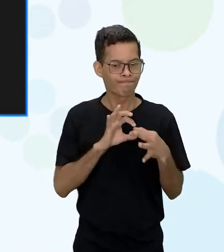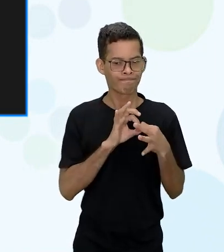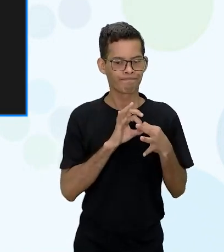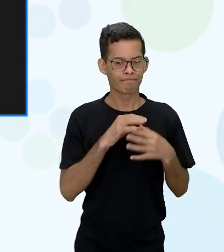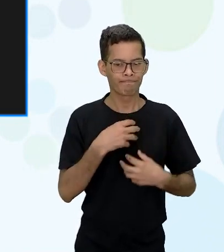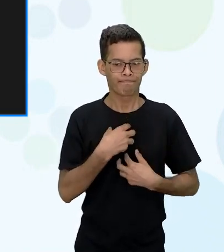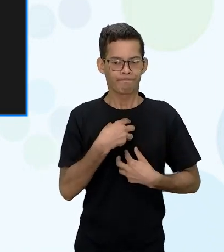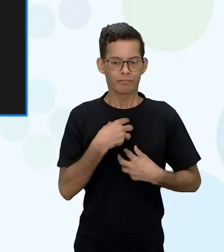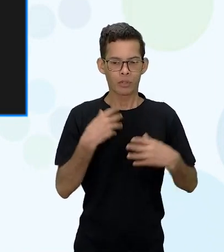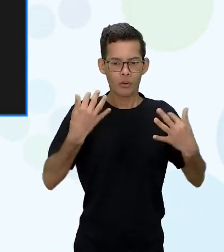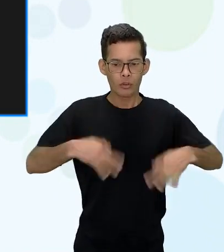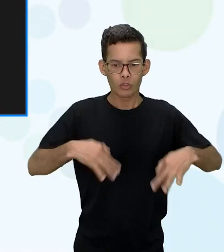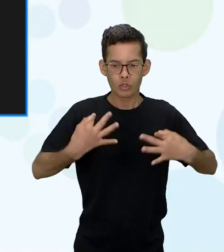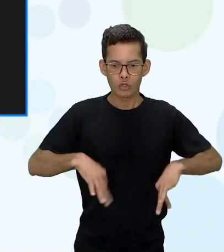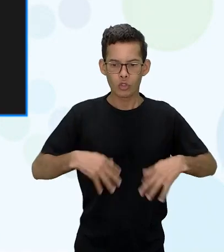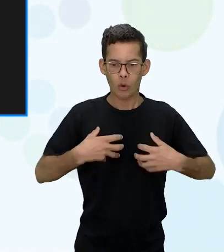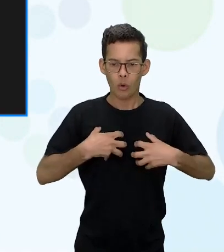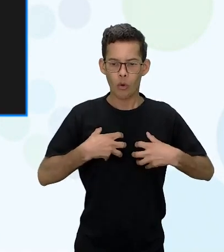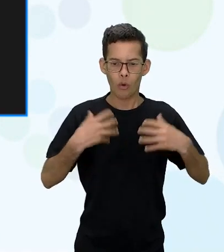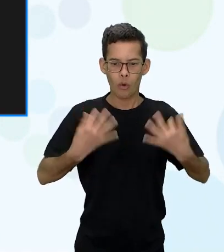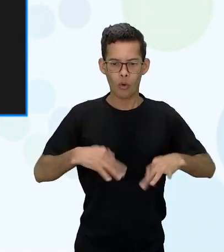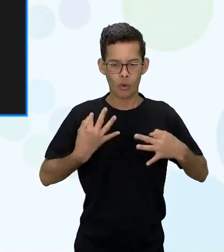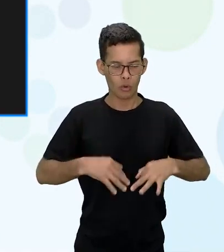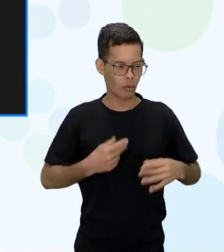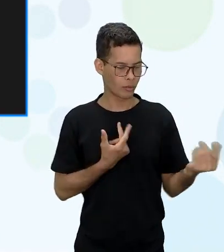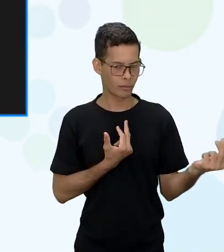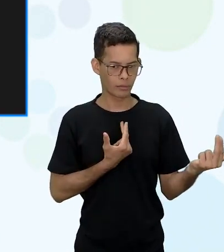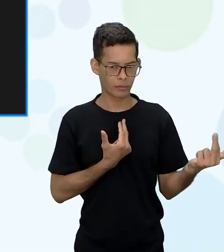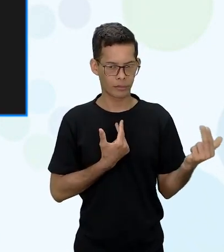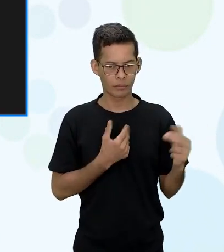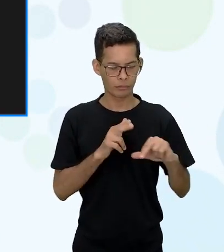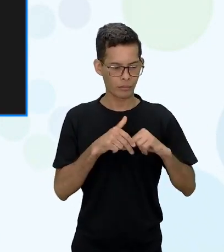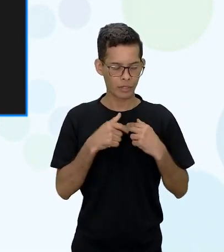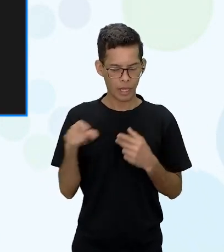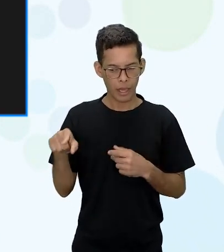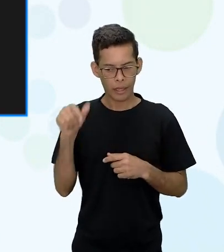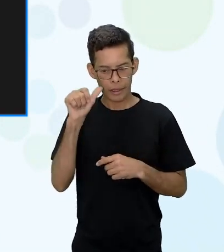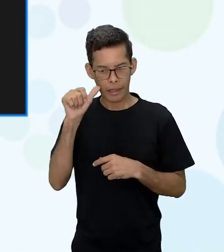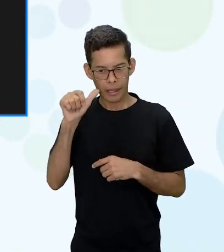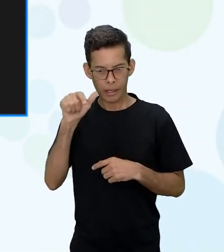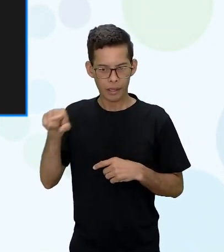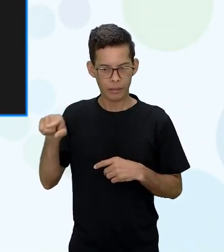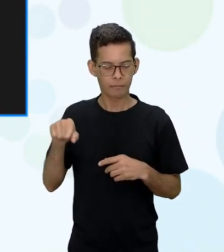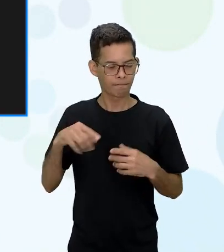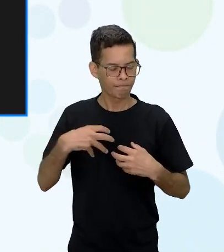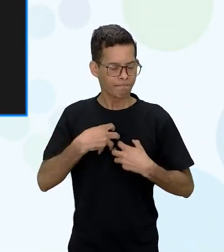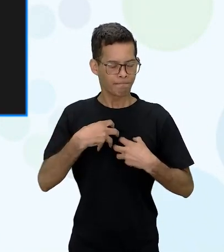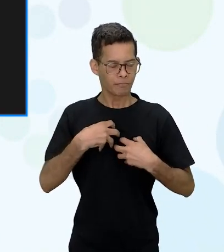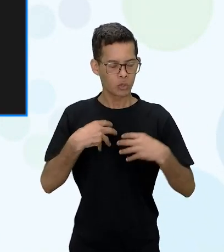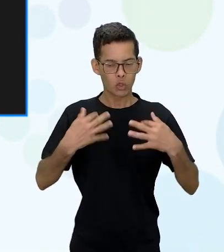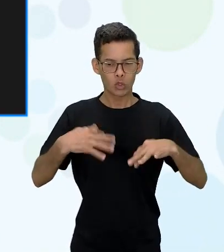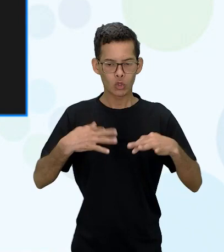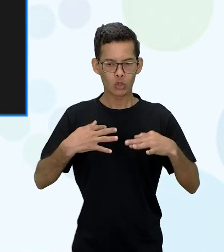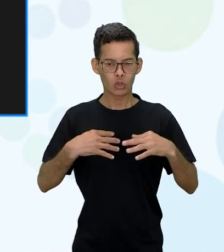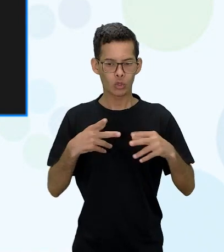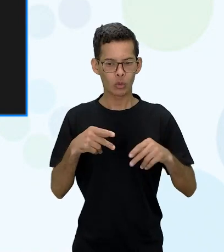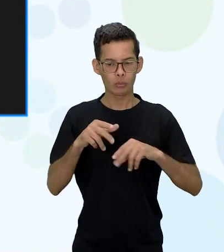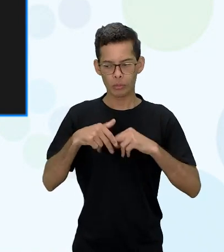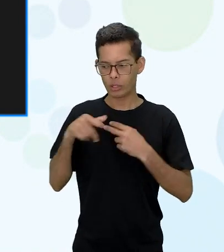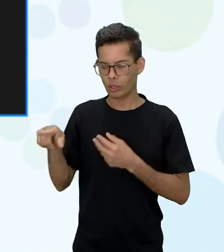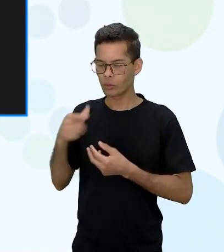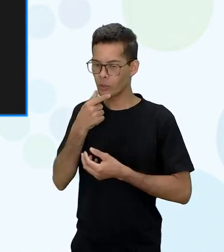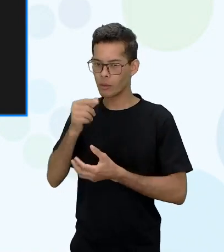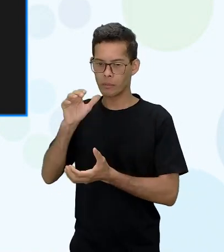sente e pela dor que ela sente de ter perdido o marido ela amava o